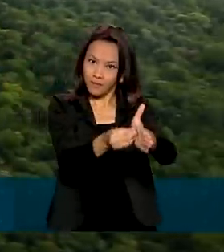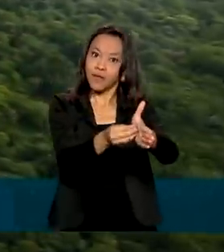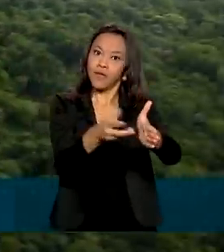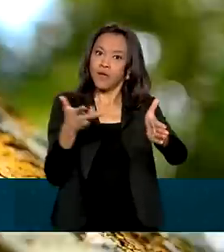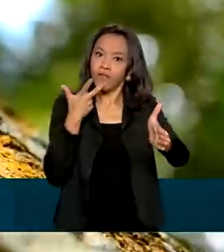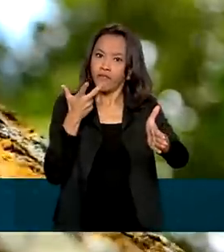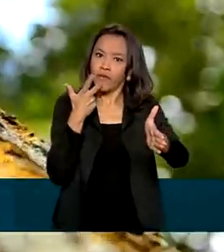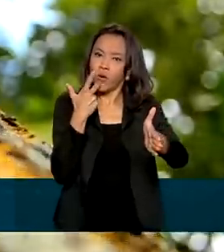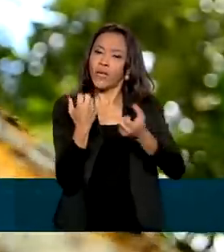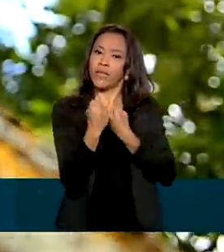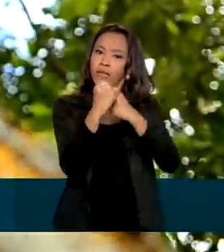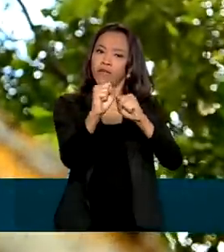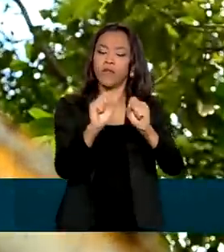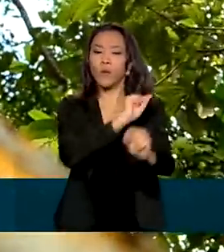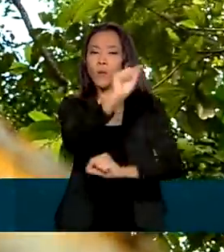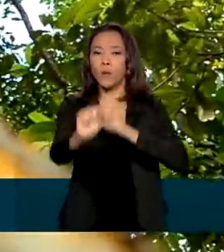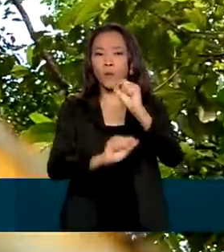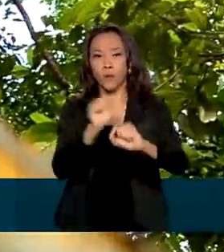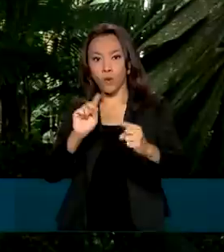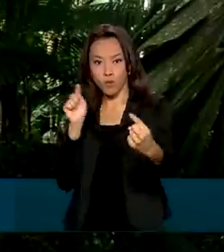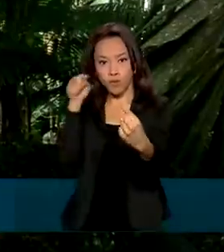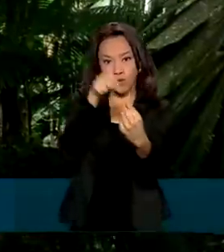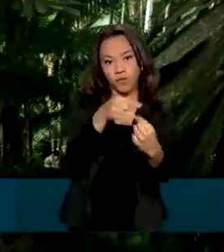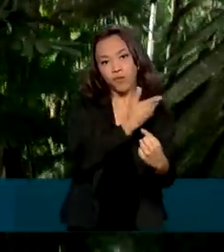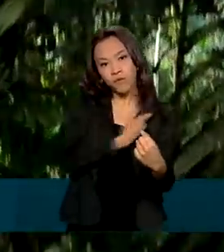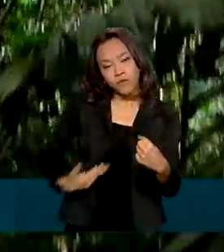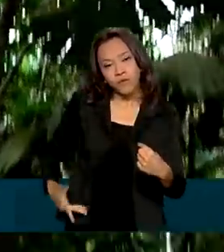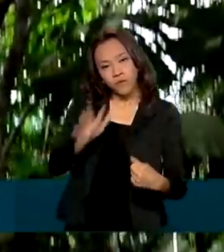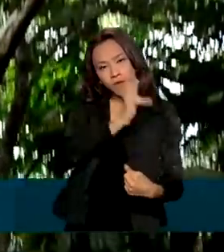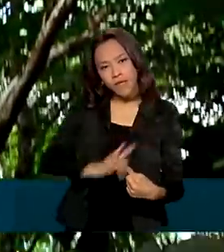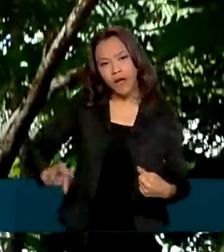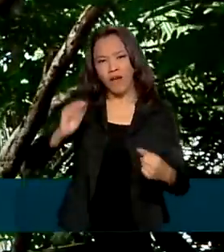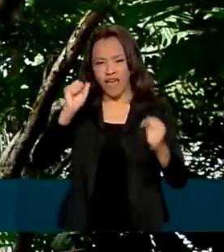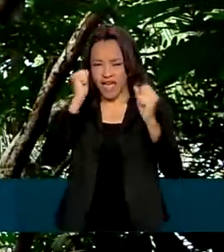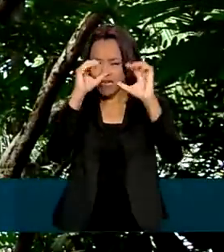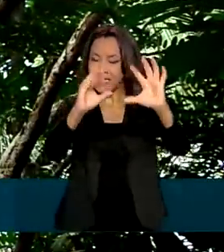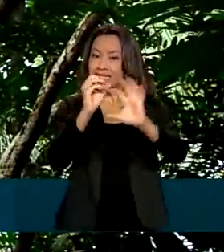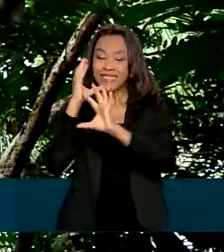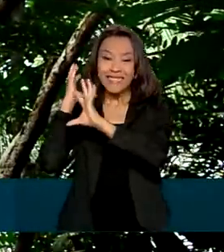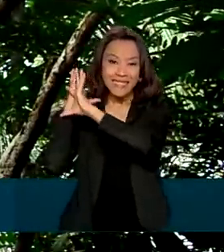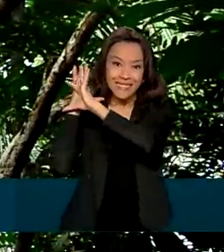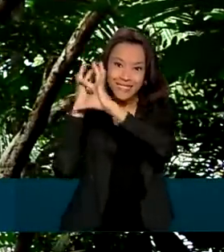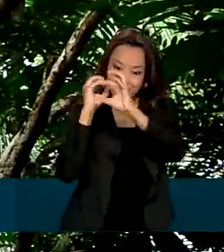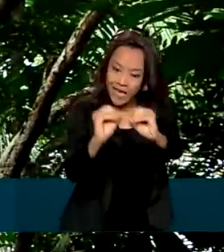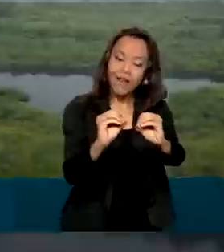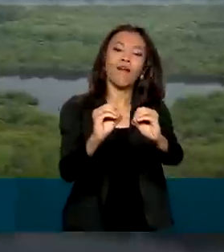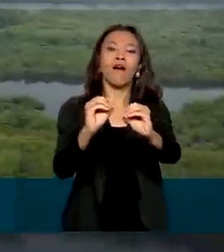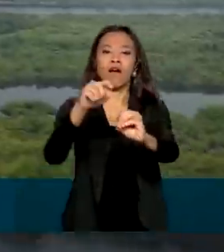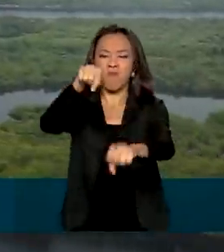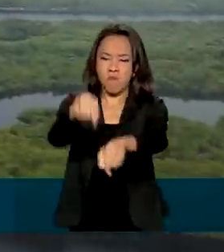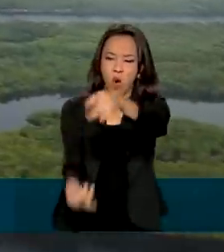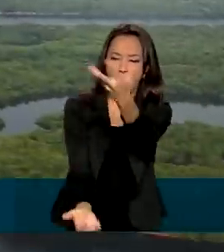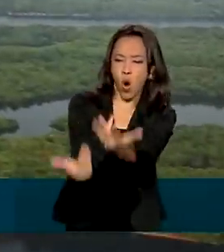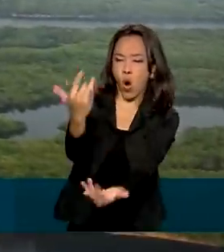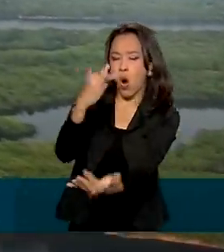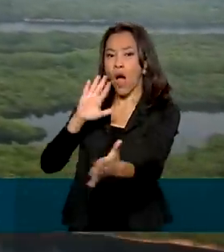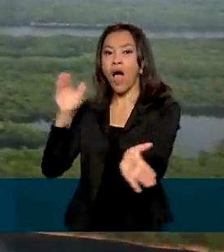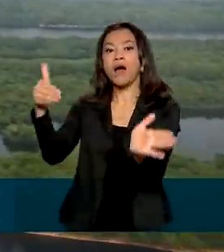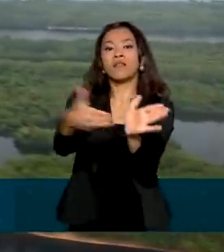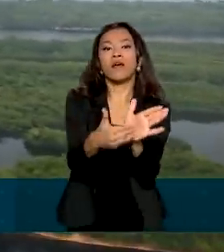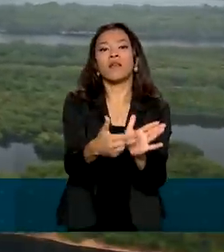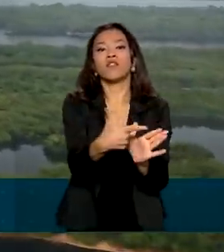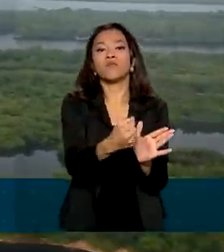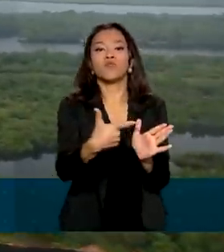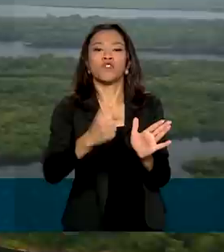ambientais. A meta do governo federal é zerar o desmatamento até 2028 e o assunto foi